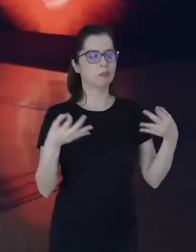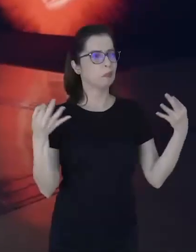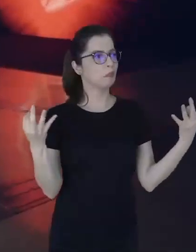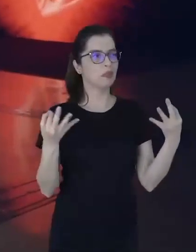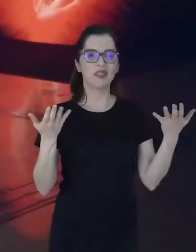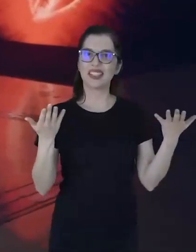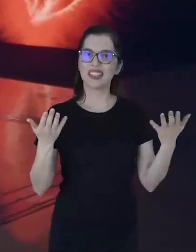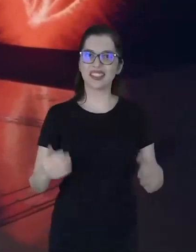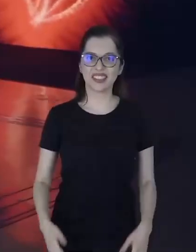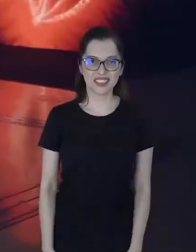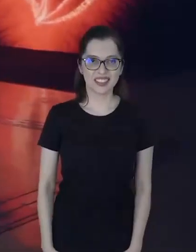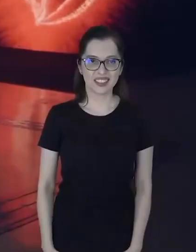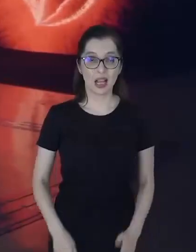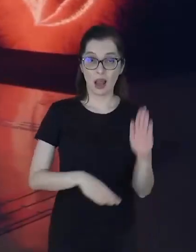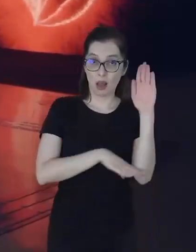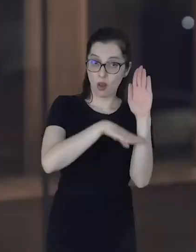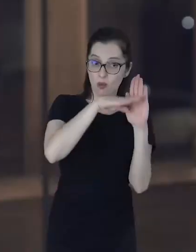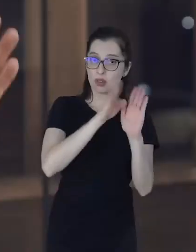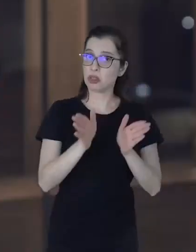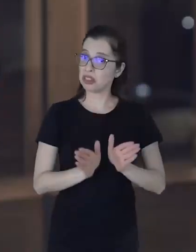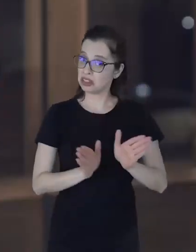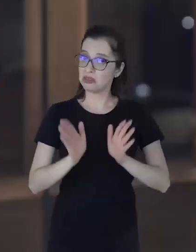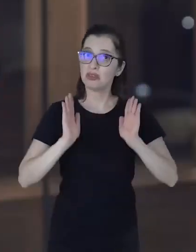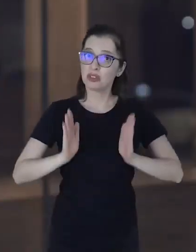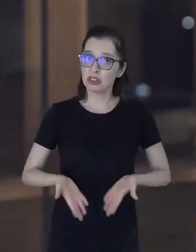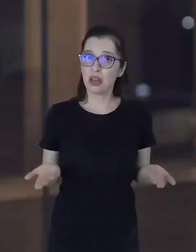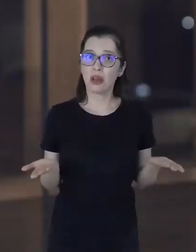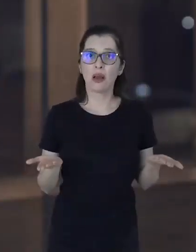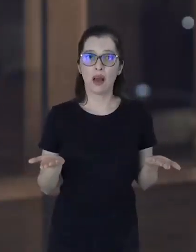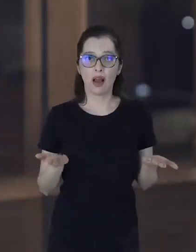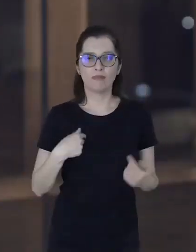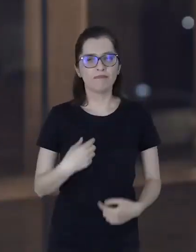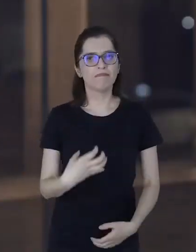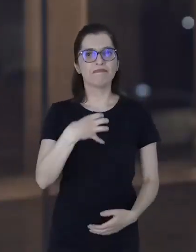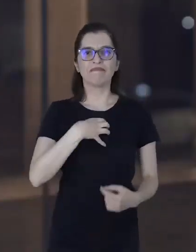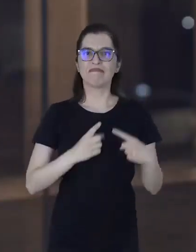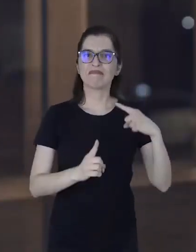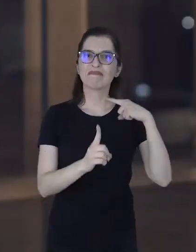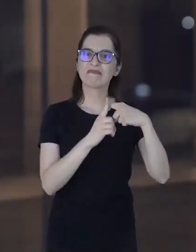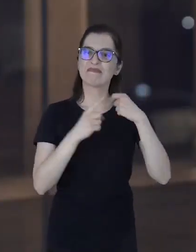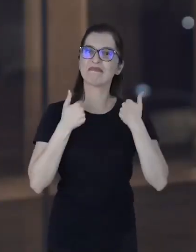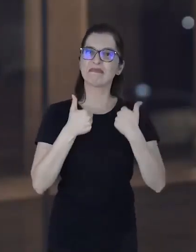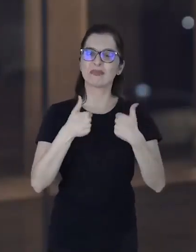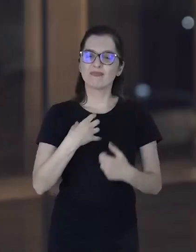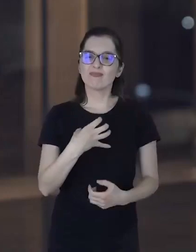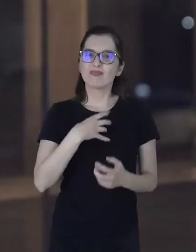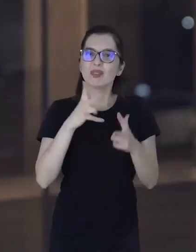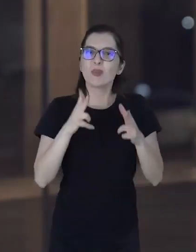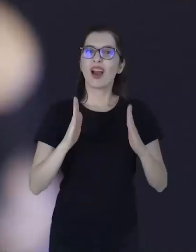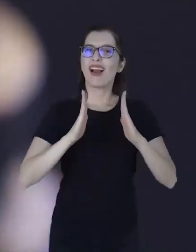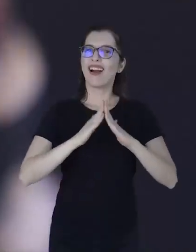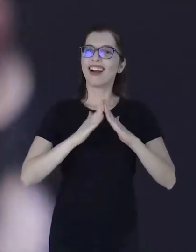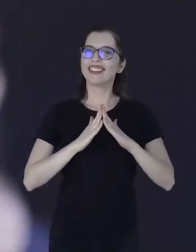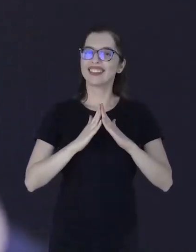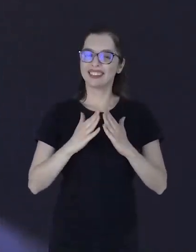Então foi perfeito, assim. Elevador já acessível, já foi mais uma impressão positiva, assim, que eu tive na casa.